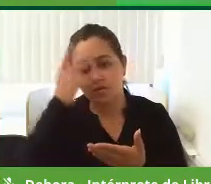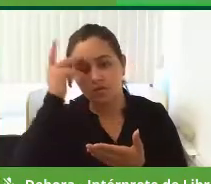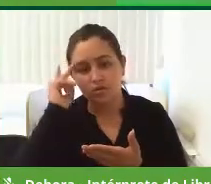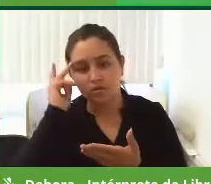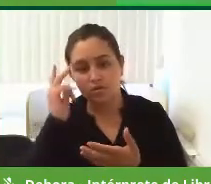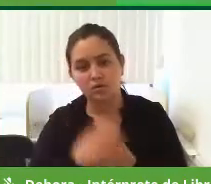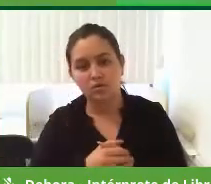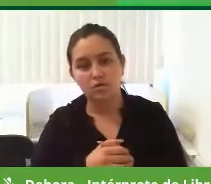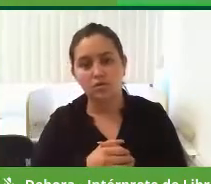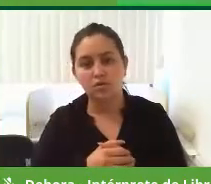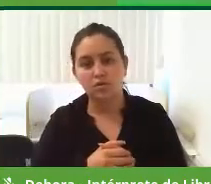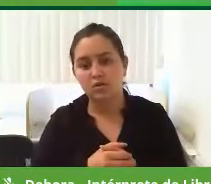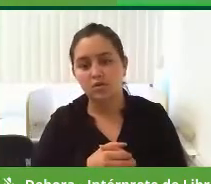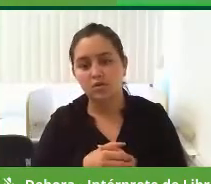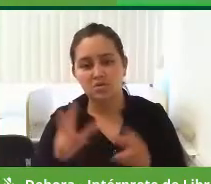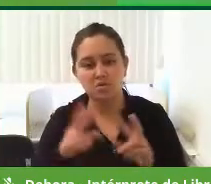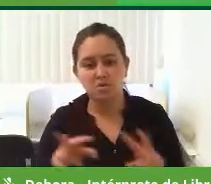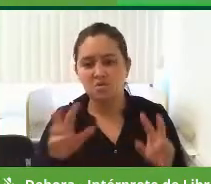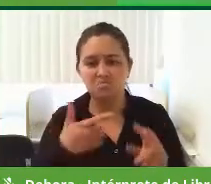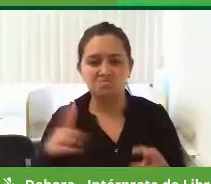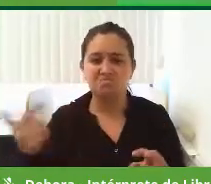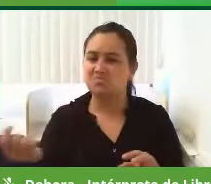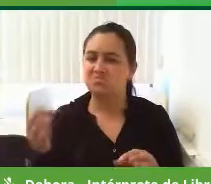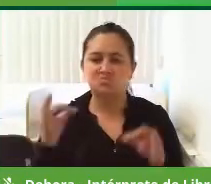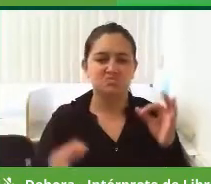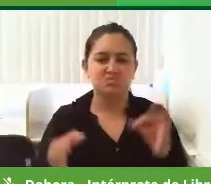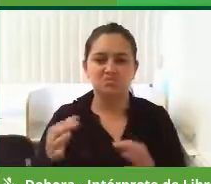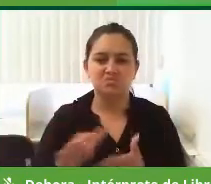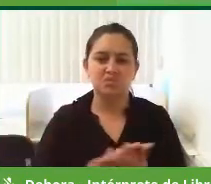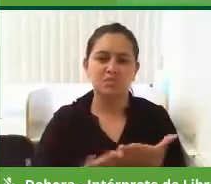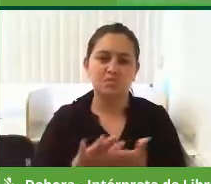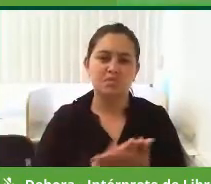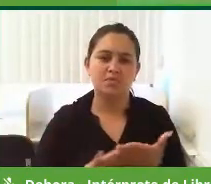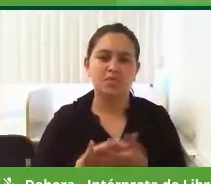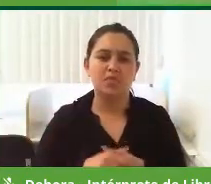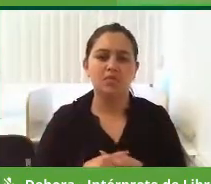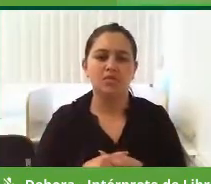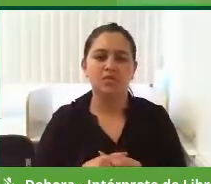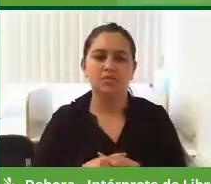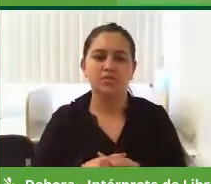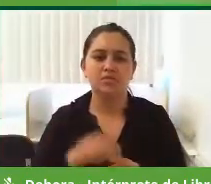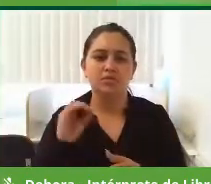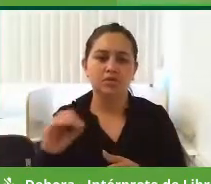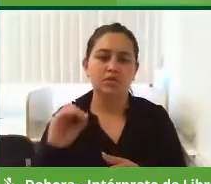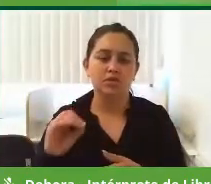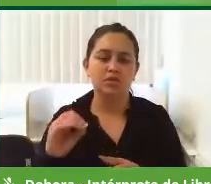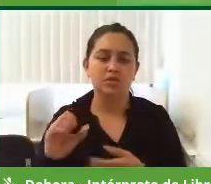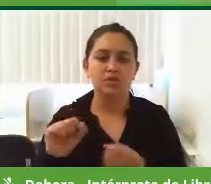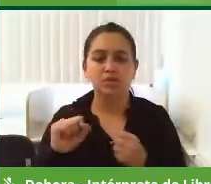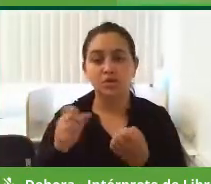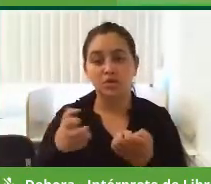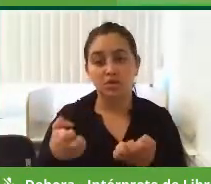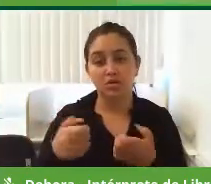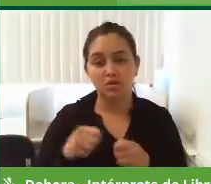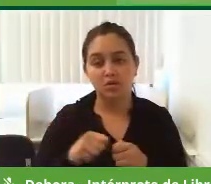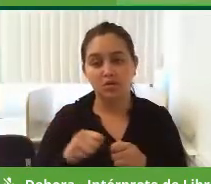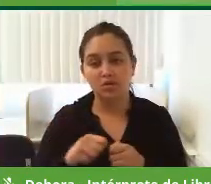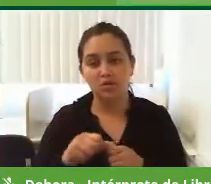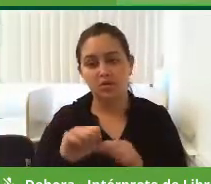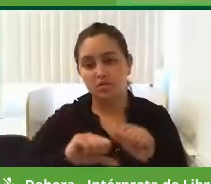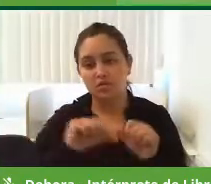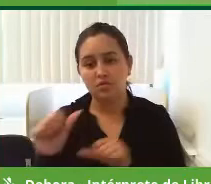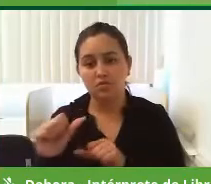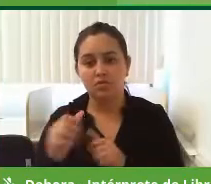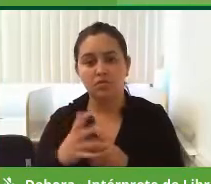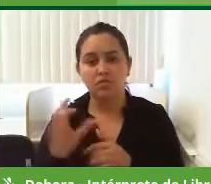avaliarem que ele não está sendo justo, não está sendo justo aquilo que se propôs a fazer, ele vai ser trocado.